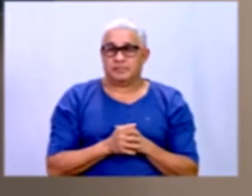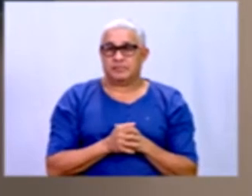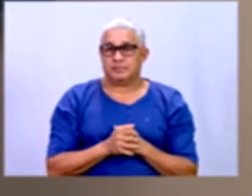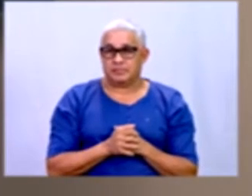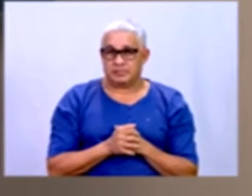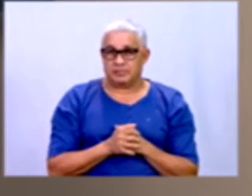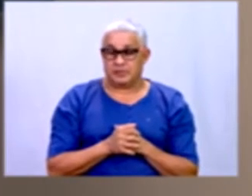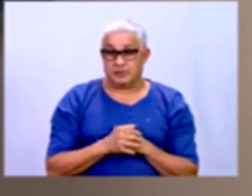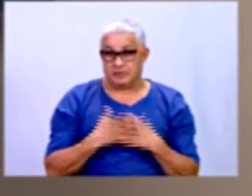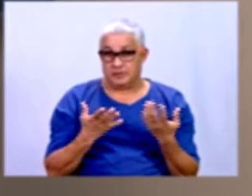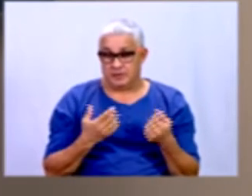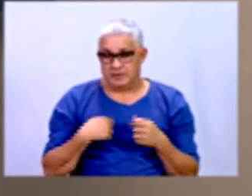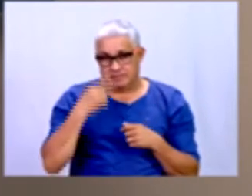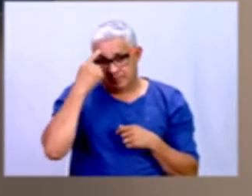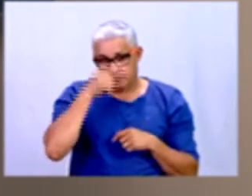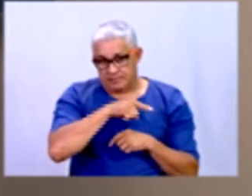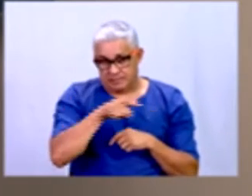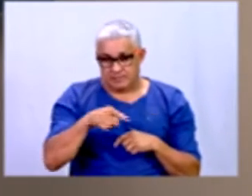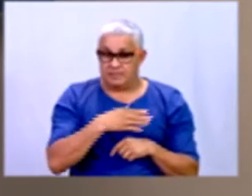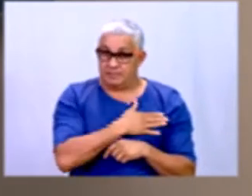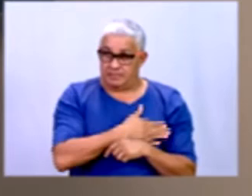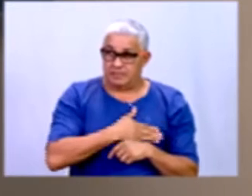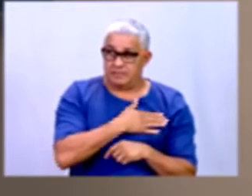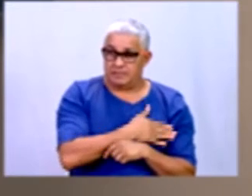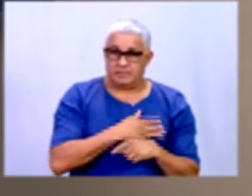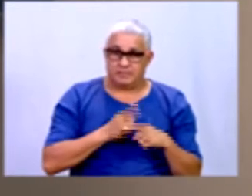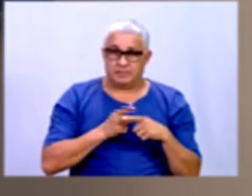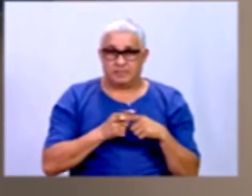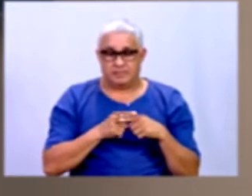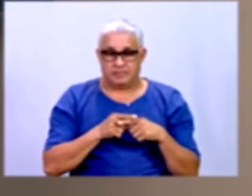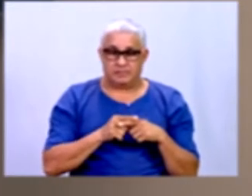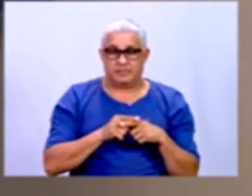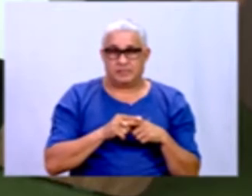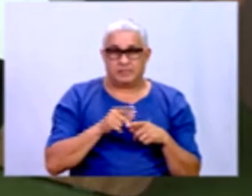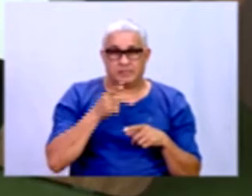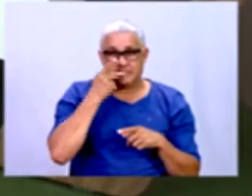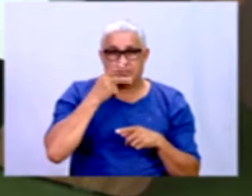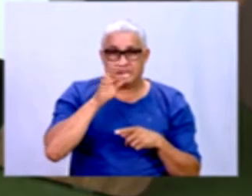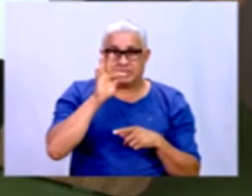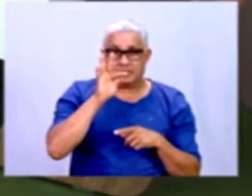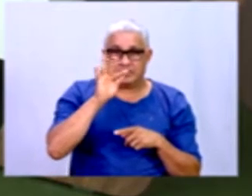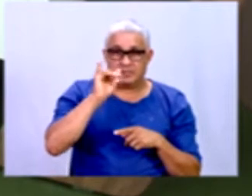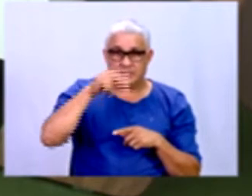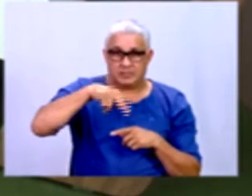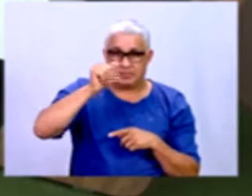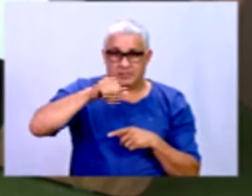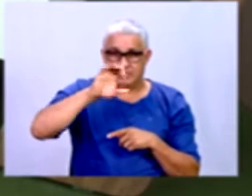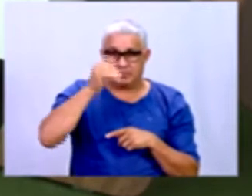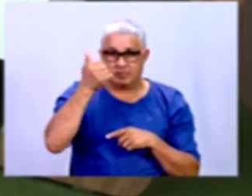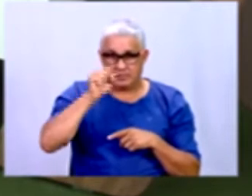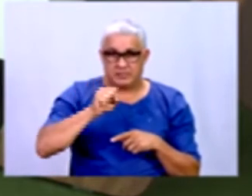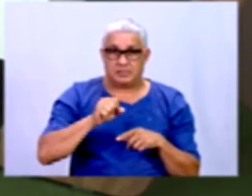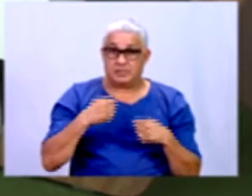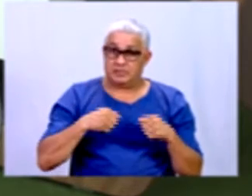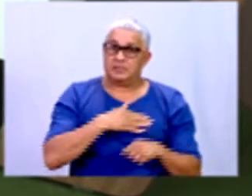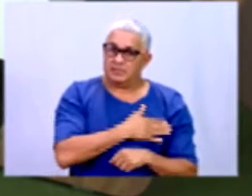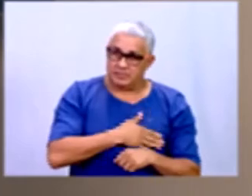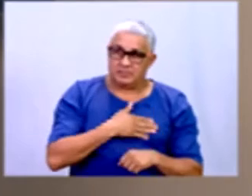Então, espero que a maioria de vocês gostem, porque a gente está falando de finanças, né, professor? Então, gente tem que gostar de cálculo.